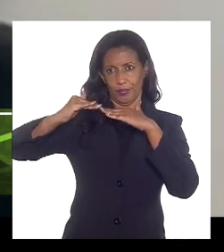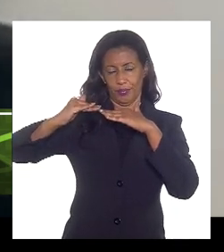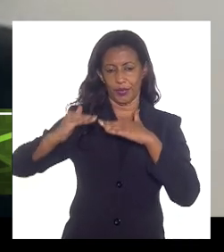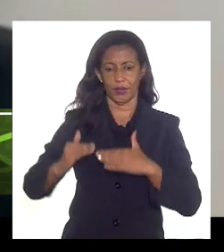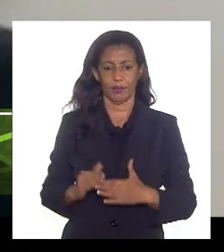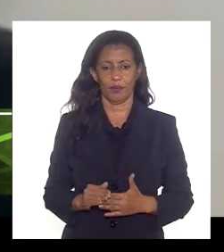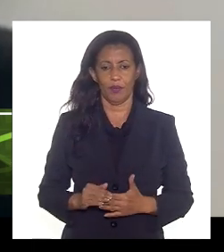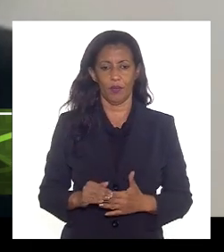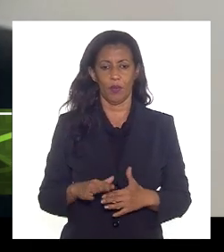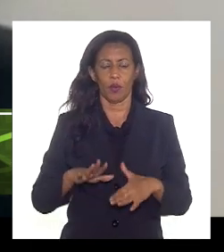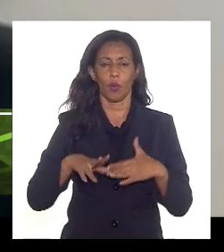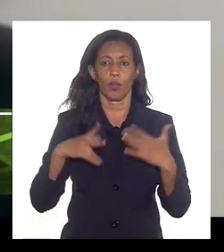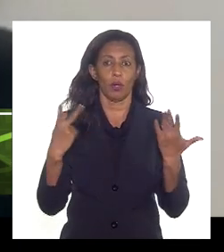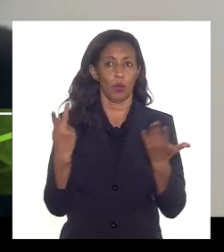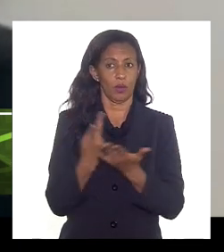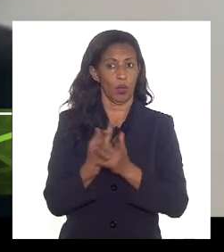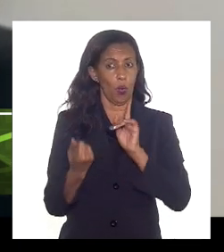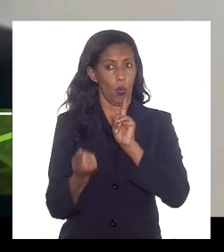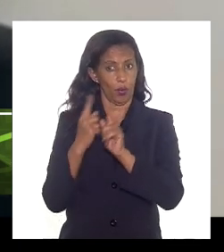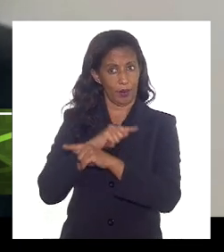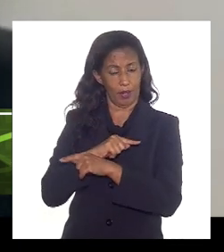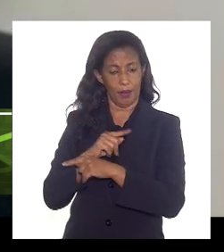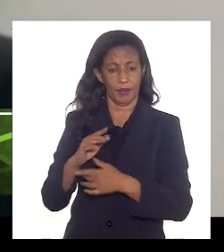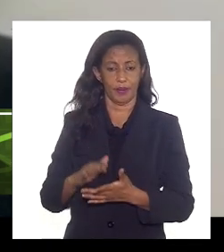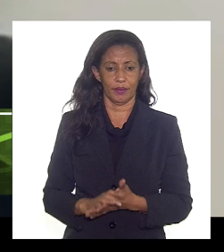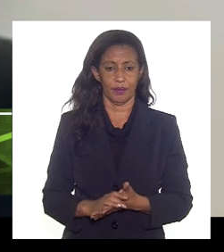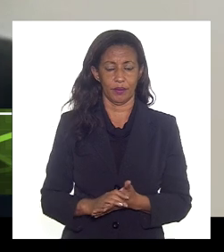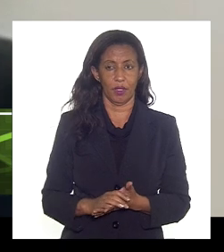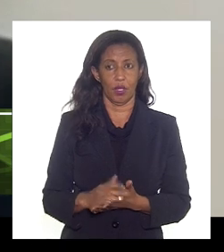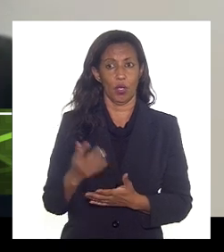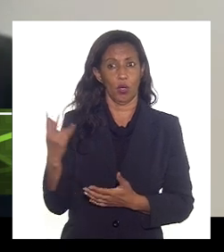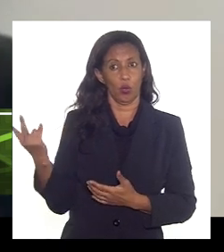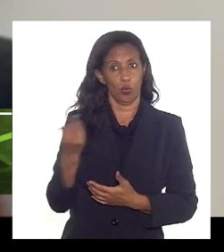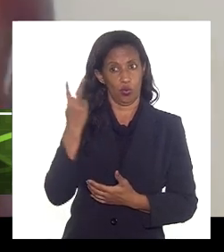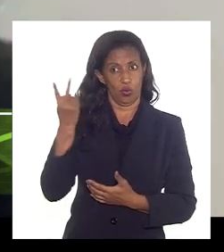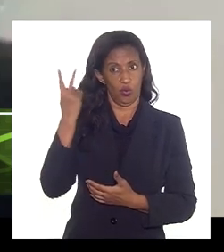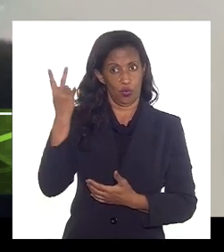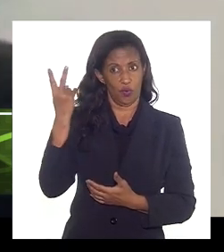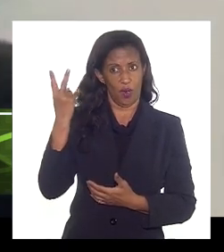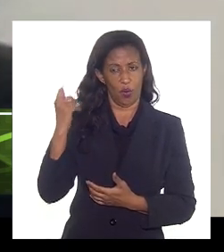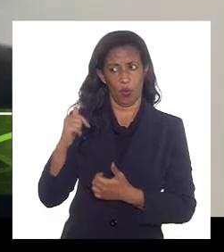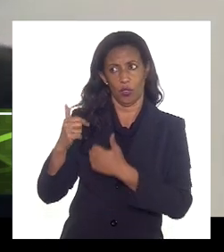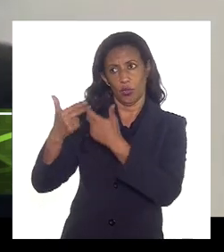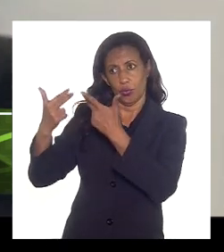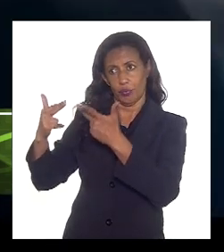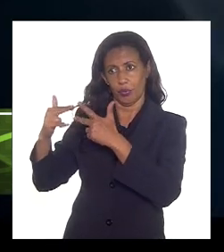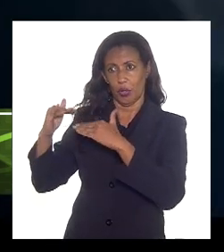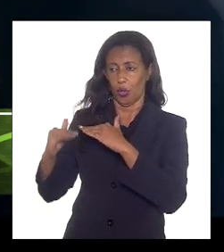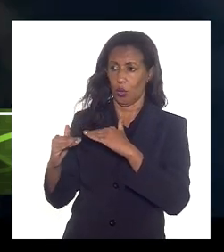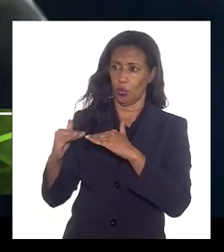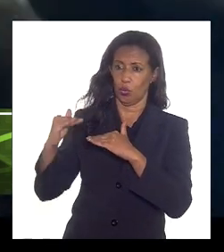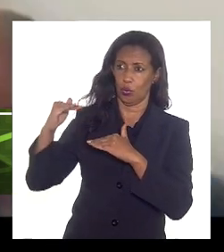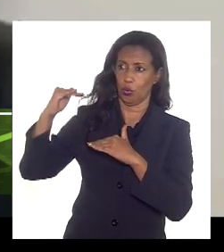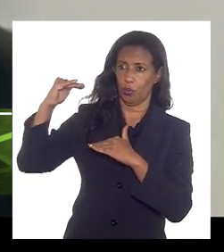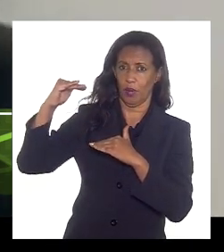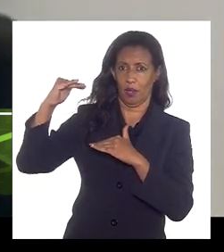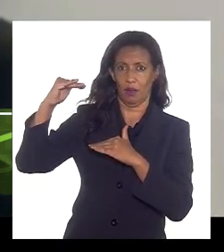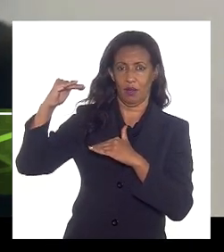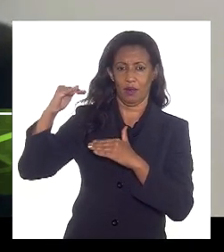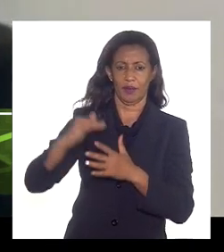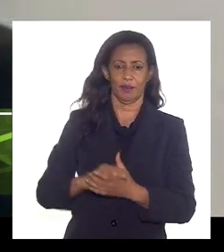quando acontecia o oposto e isso acontecia que eram os preços das outras commodities caírem e o gás ficava lá em cima